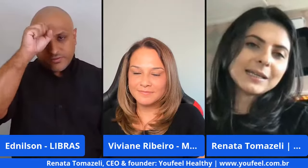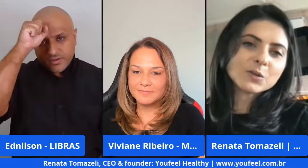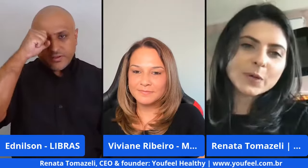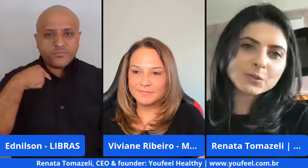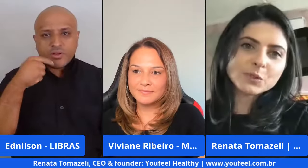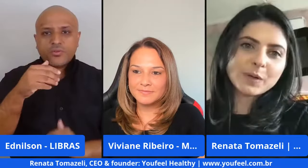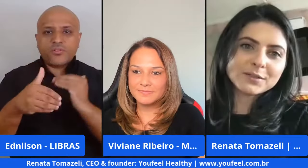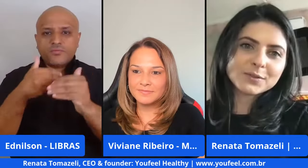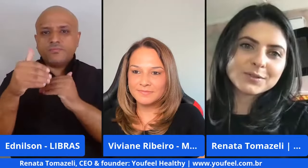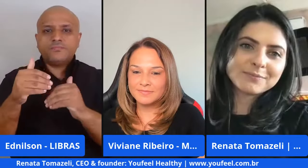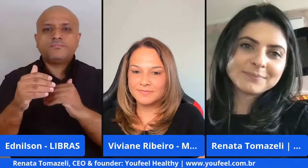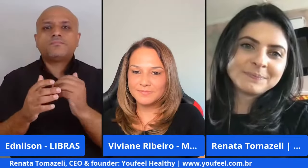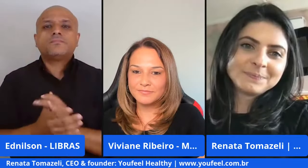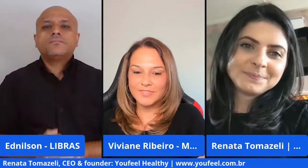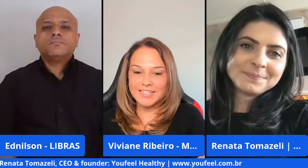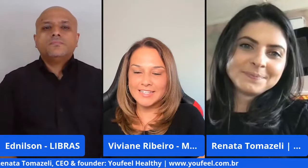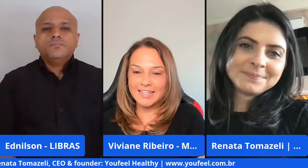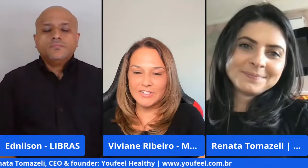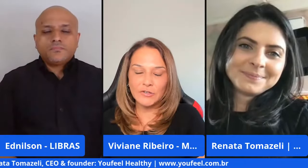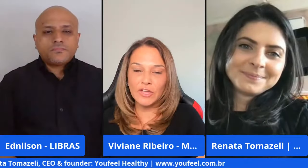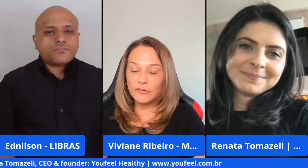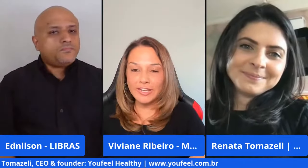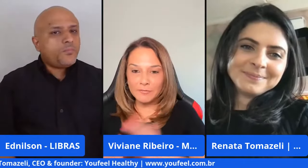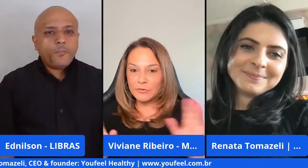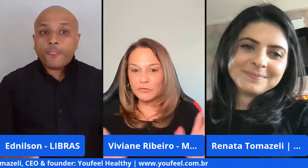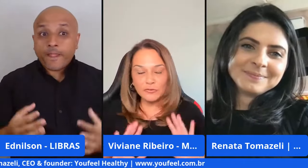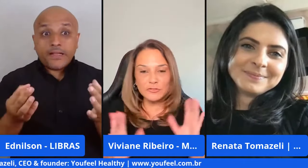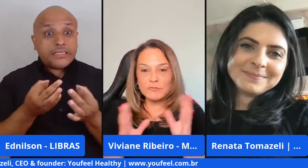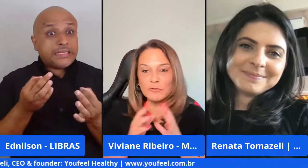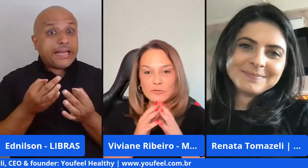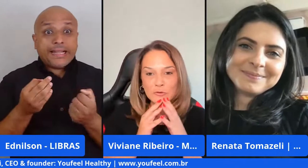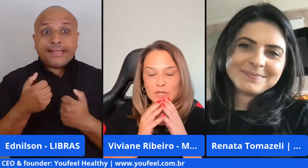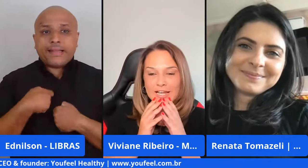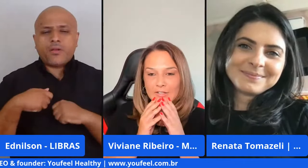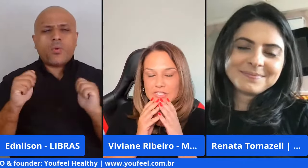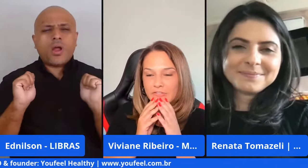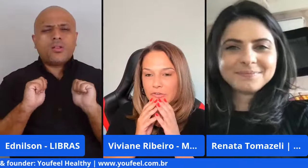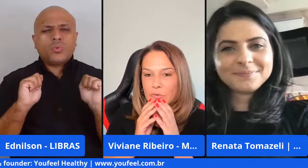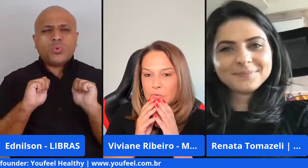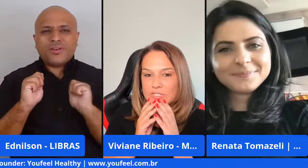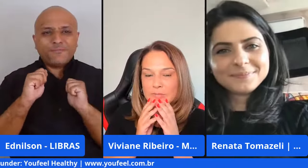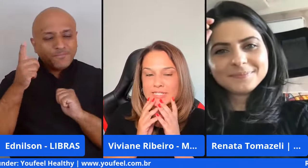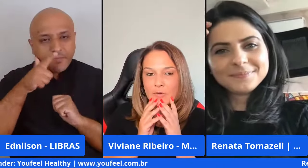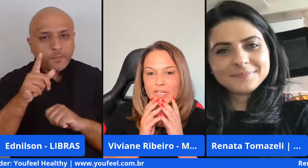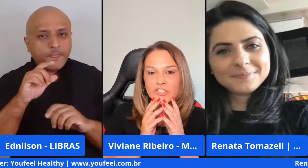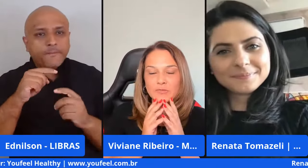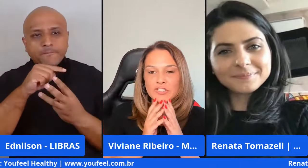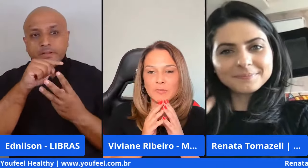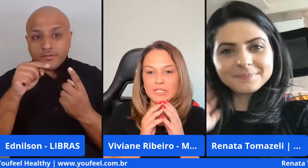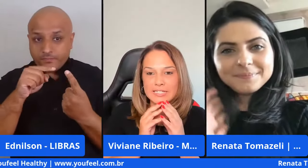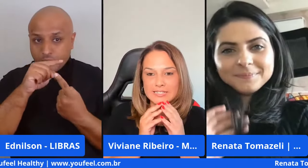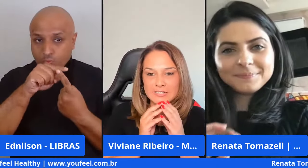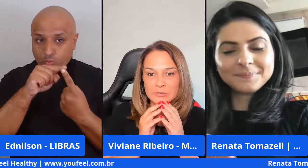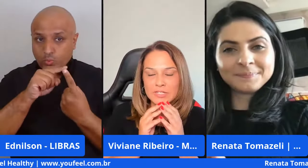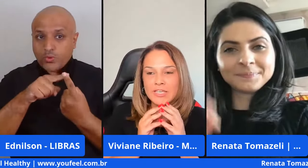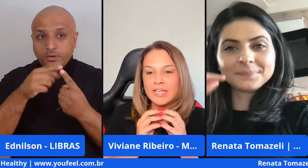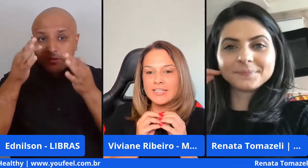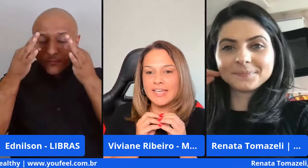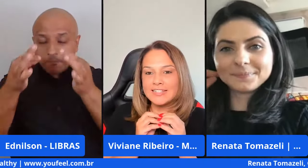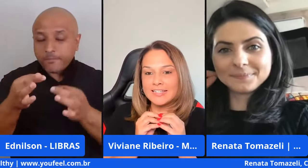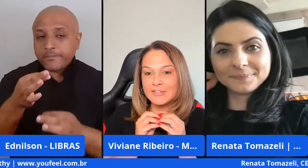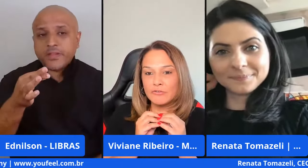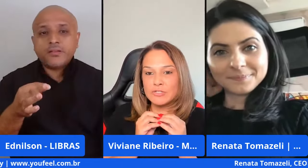avançar e dar os próximos passos excelente eu adorei muito todos os pontos colocados teve um especialmente que me chamou a atenção